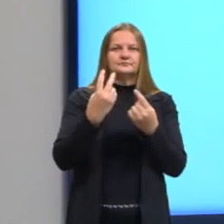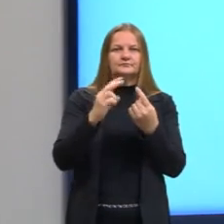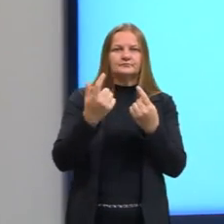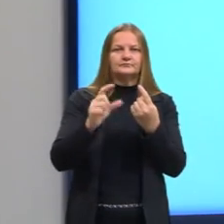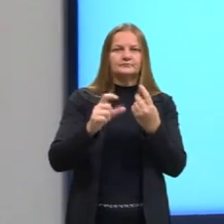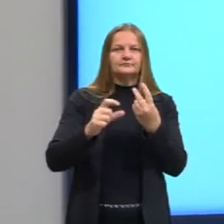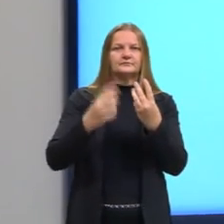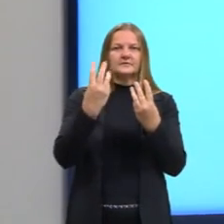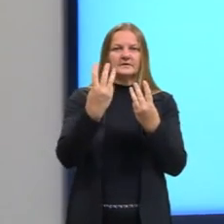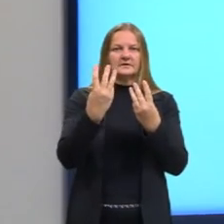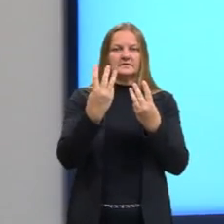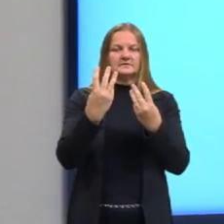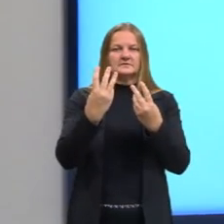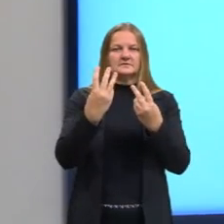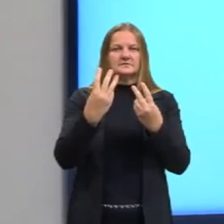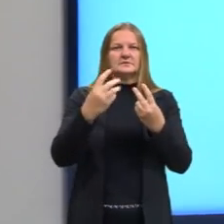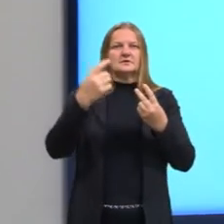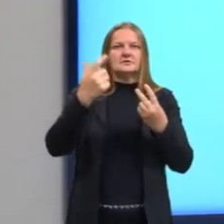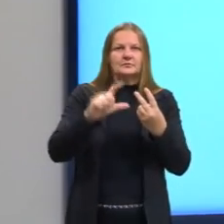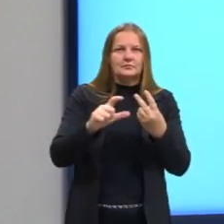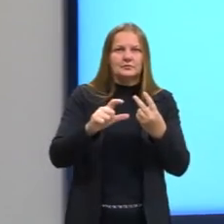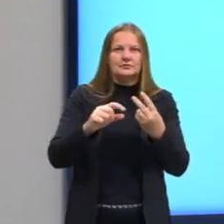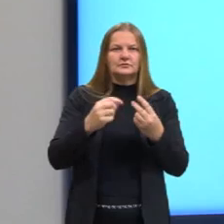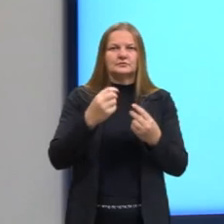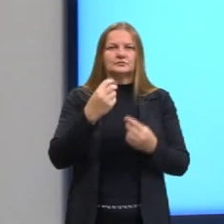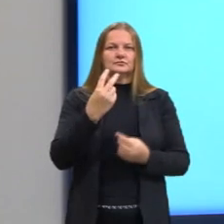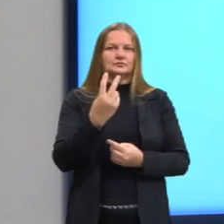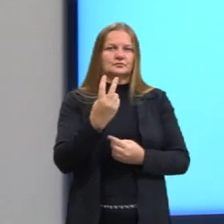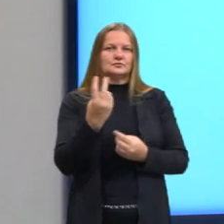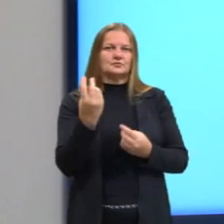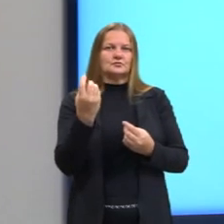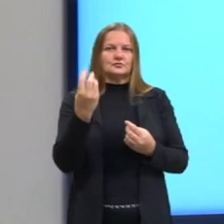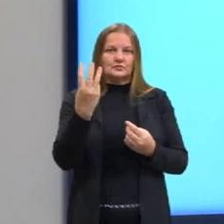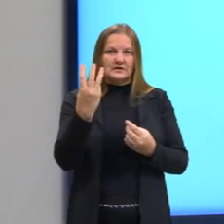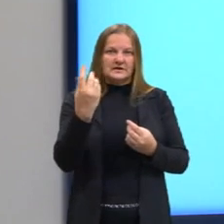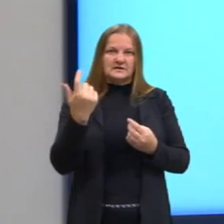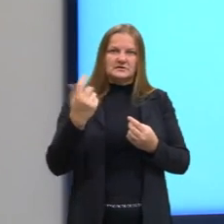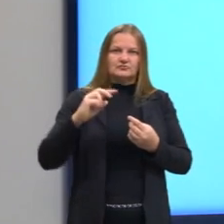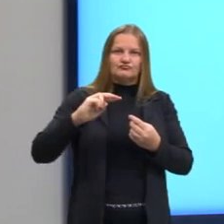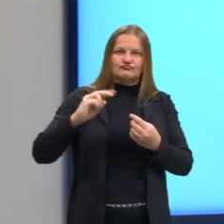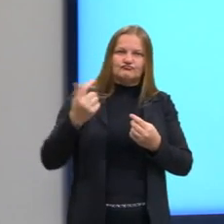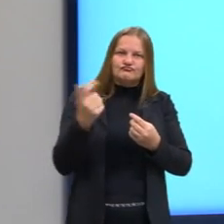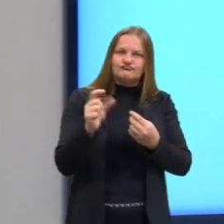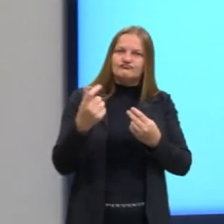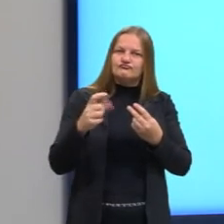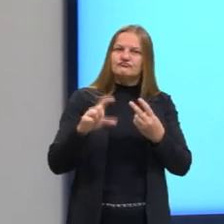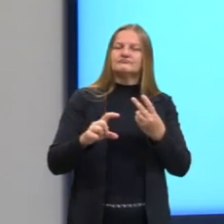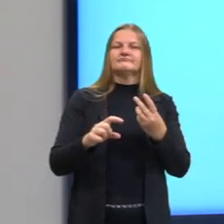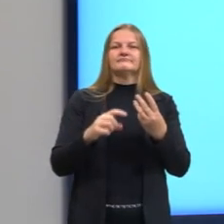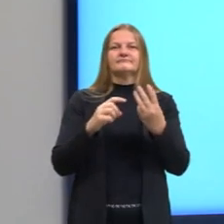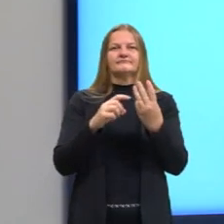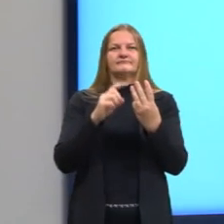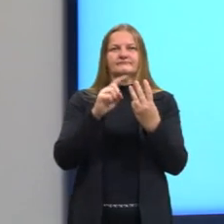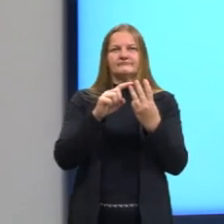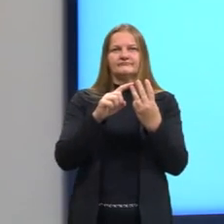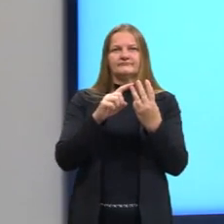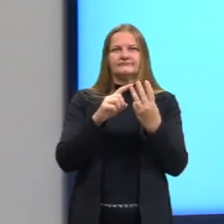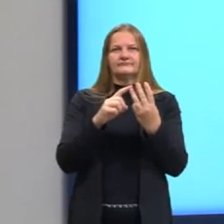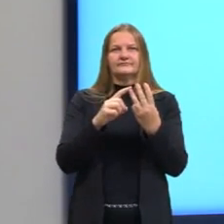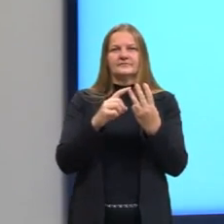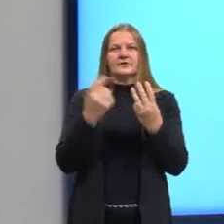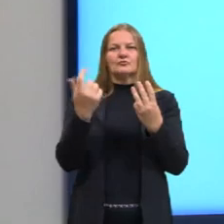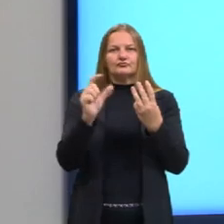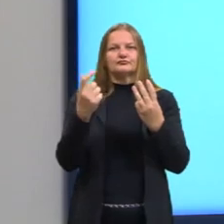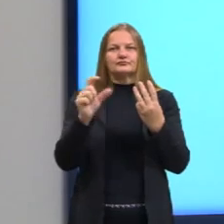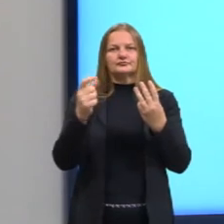um. Depois nós temos a figura dois, composta três vezes aqui, e a figura três, então, composta três vezes aqui,